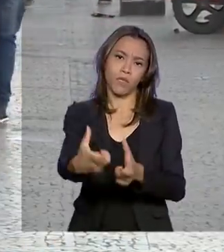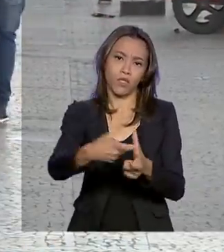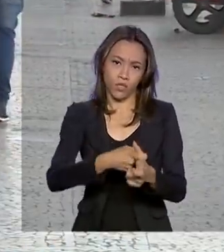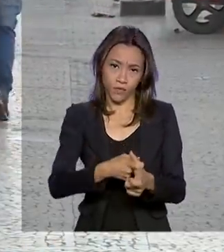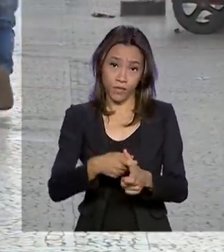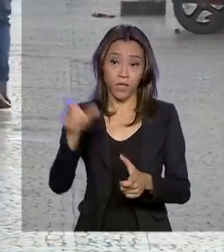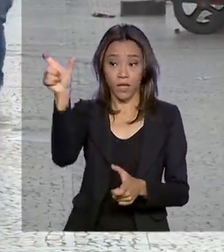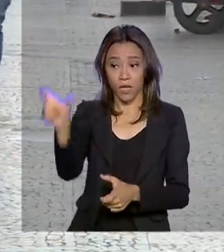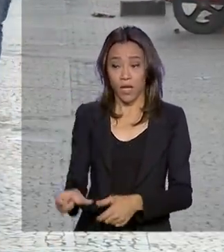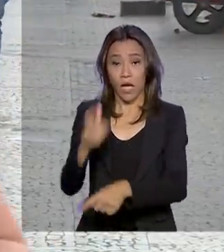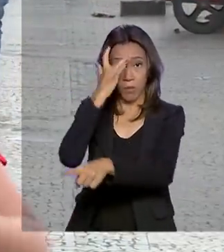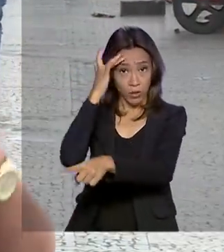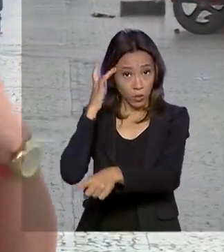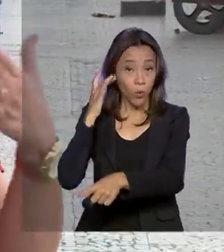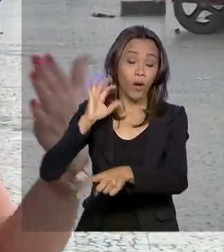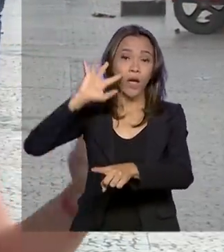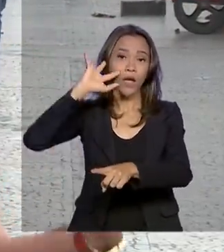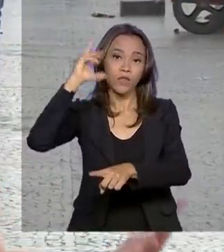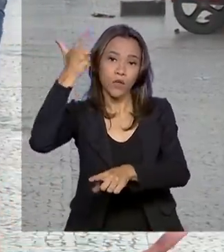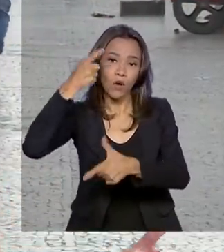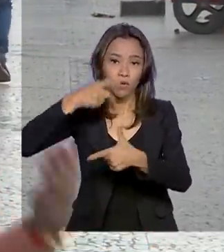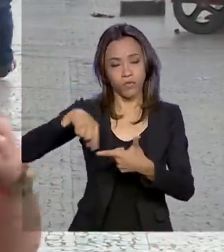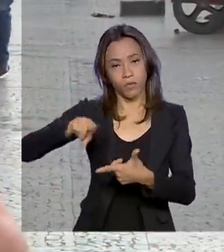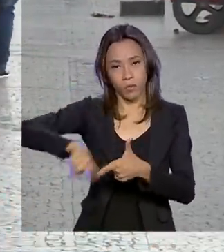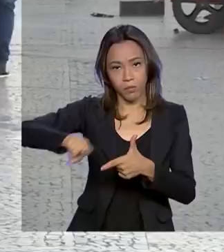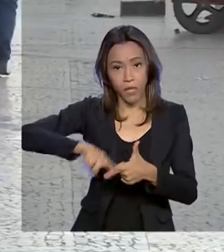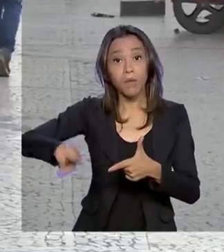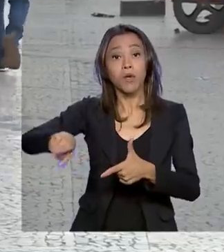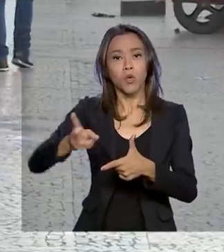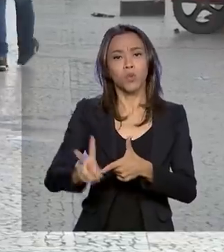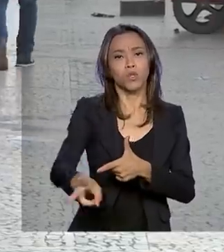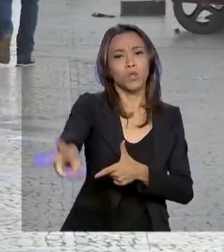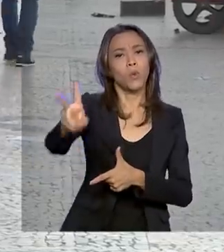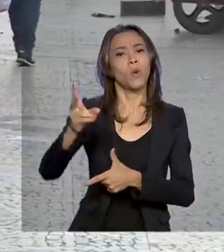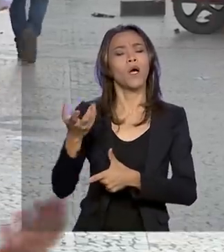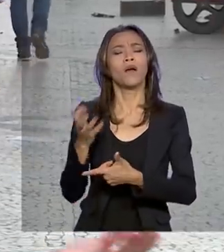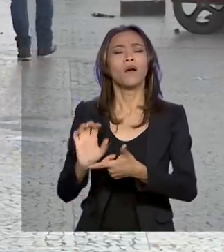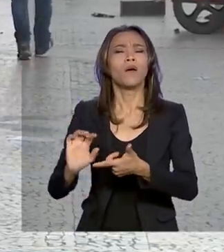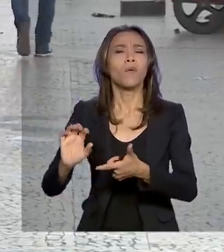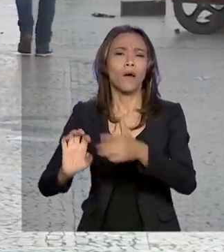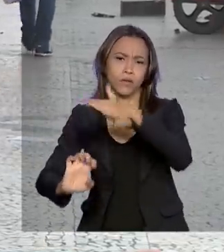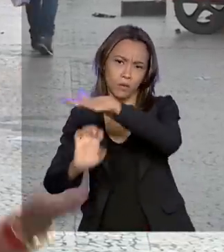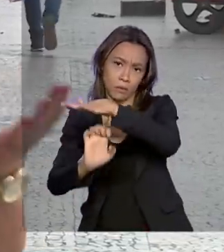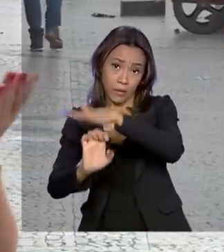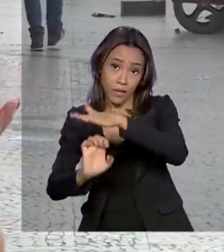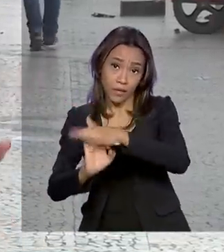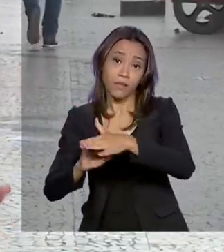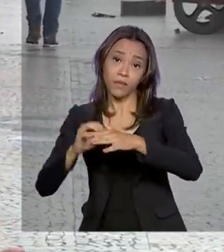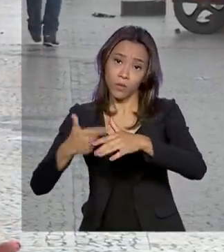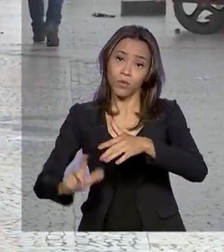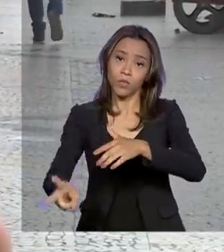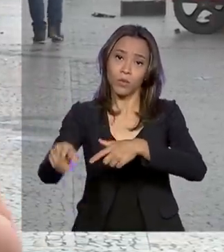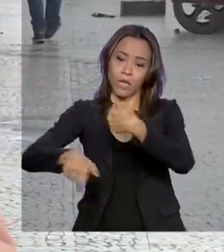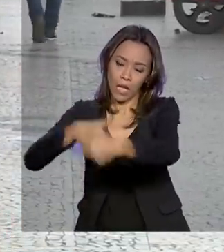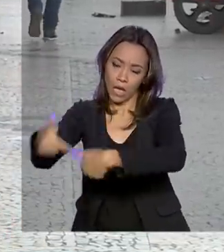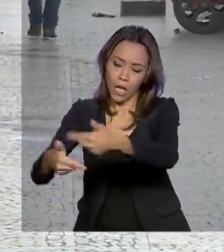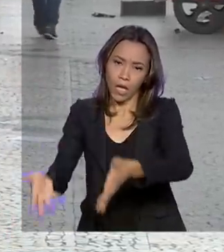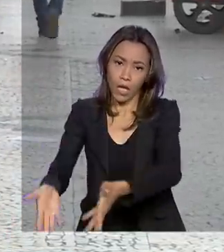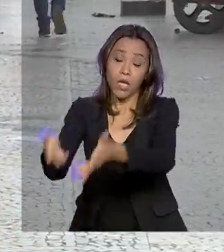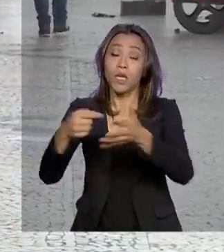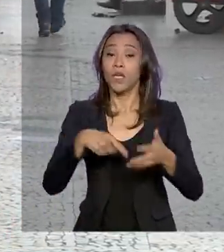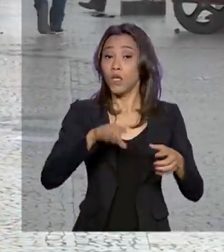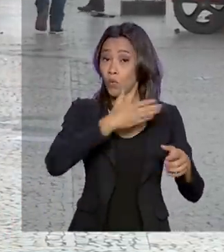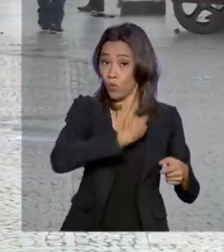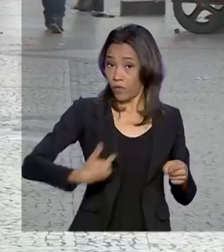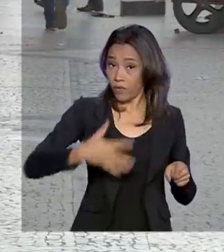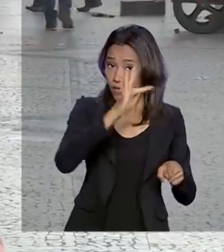devedor regulariza a situação, pode manter a aberta e os empregados trabalhando. Já o governo federal pode arrecadar mais para investir